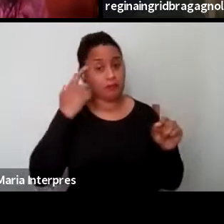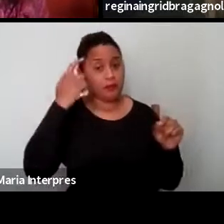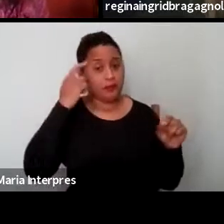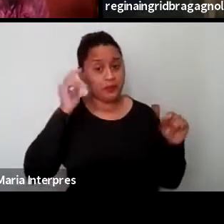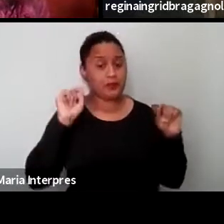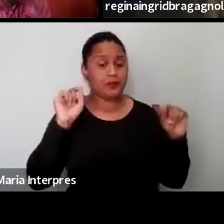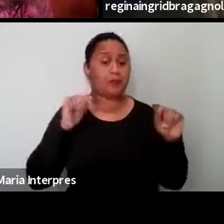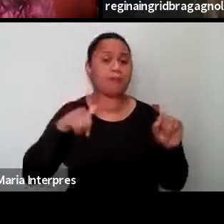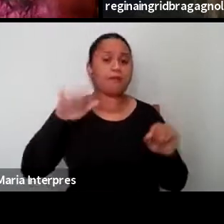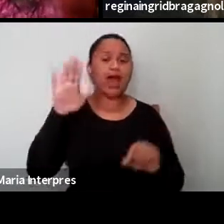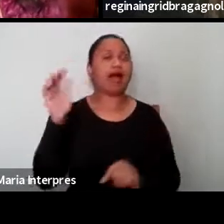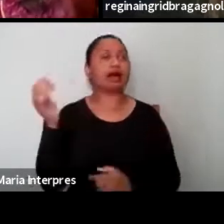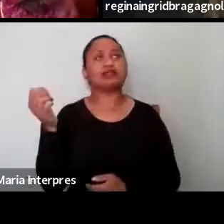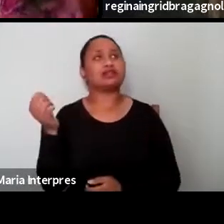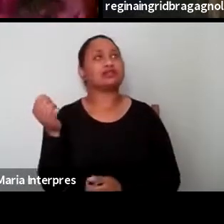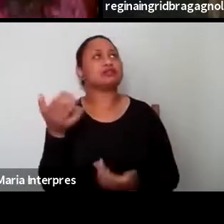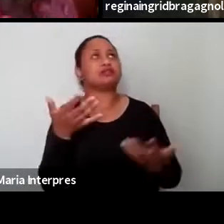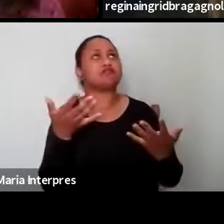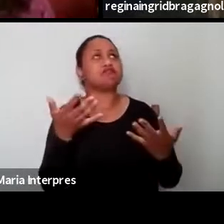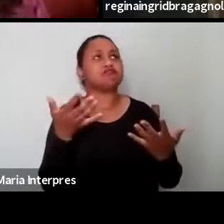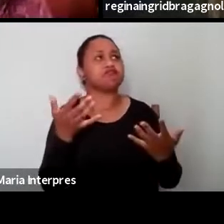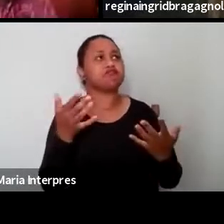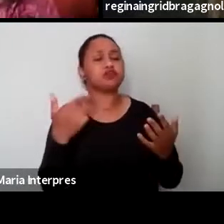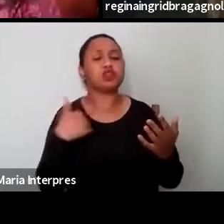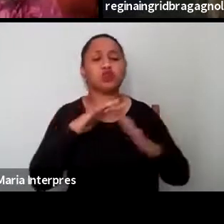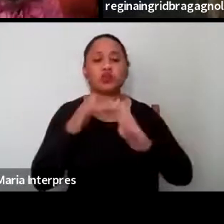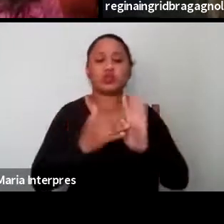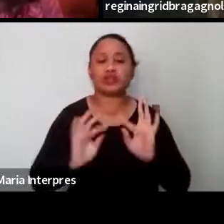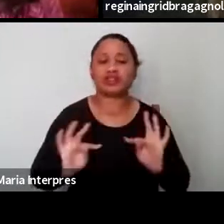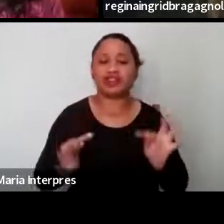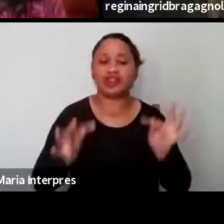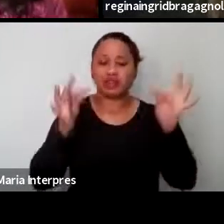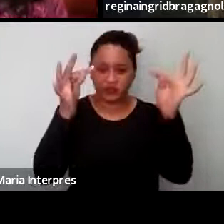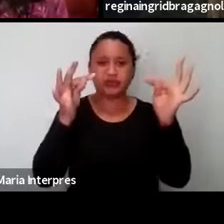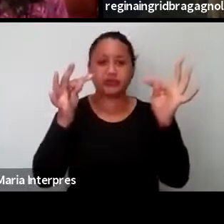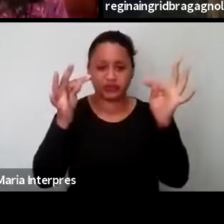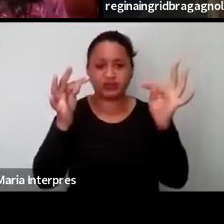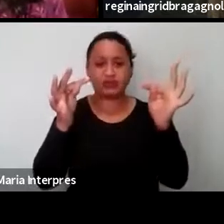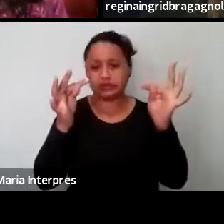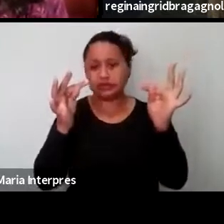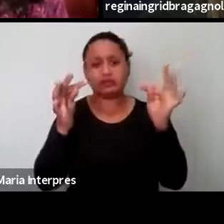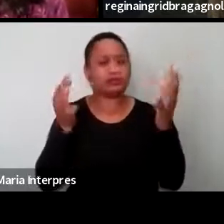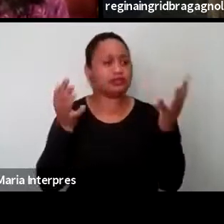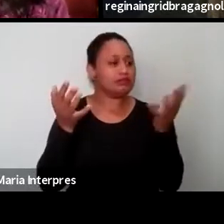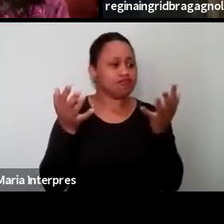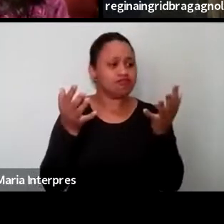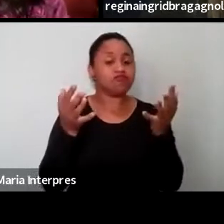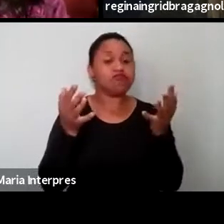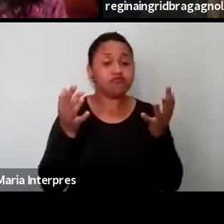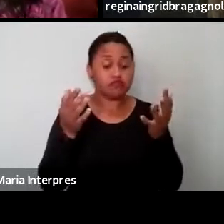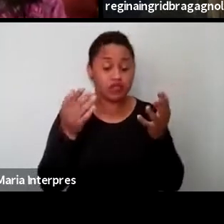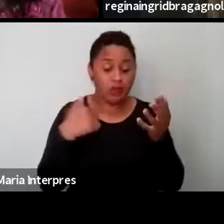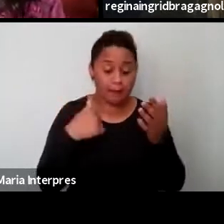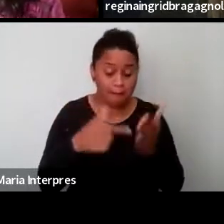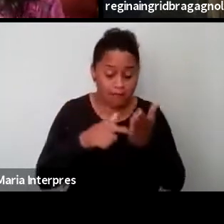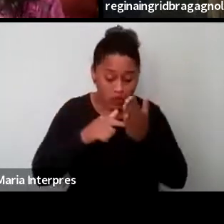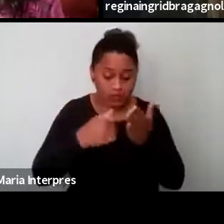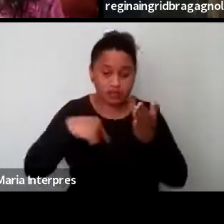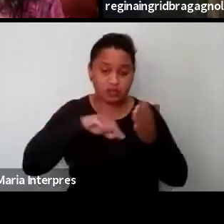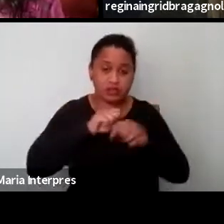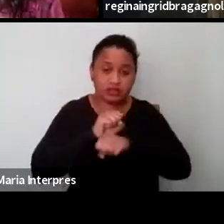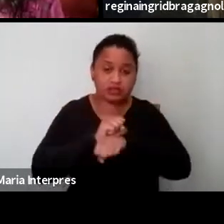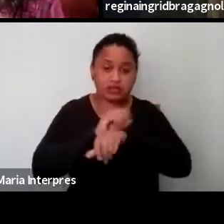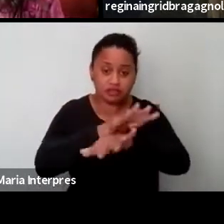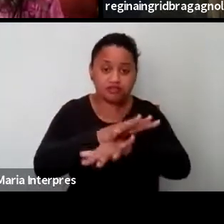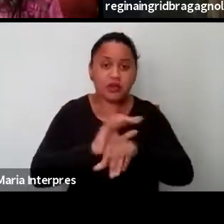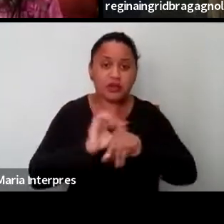das, né? Eu acho que todas essas tecnologias, essas, né? Tem nos trazido, as mídias têm nos